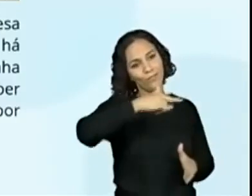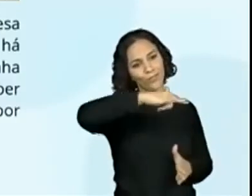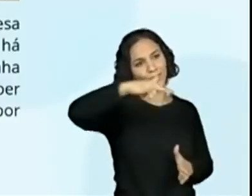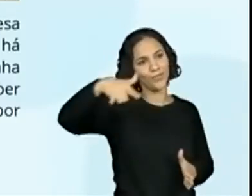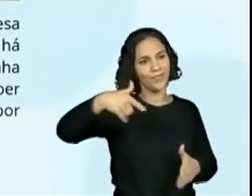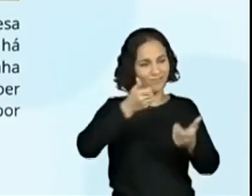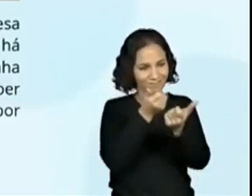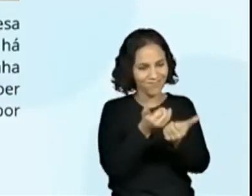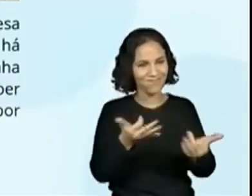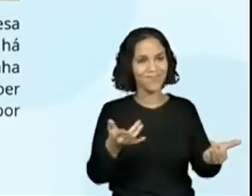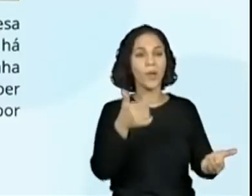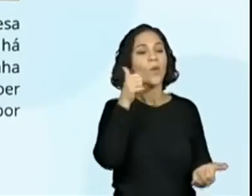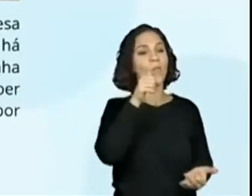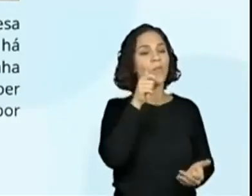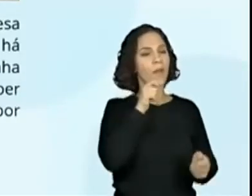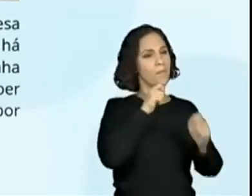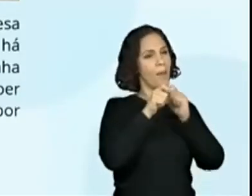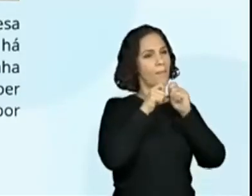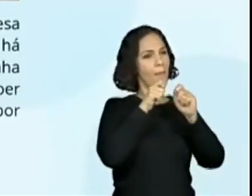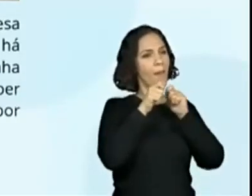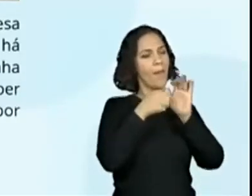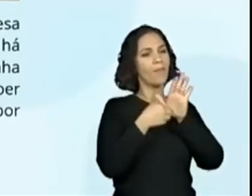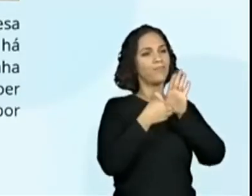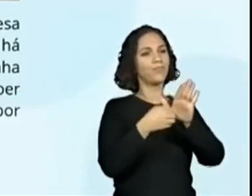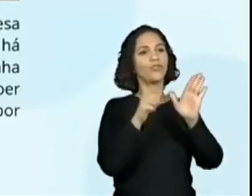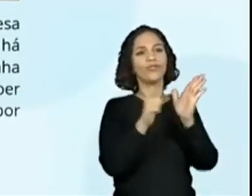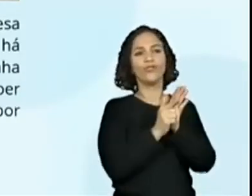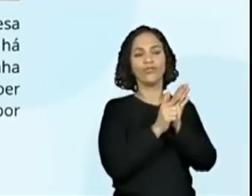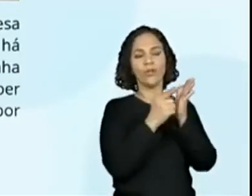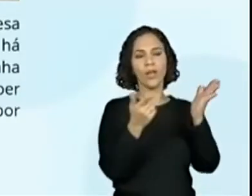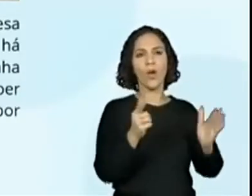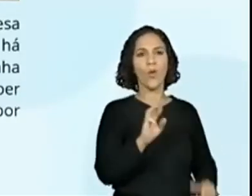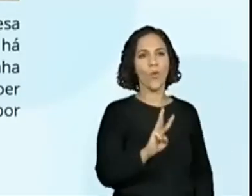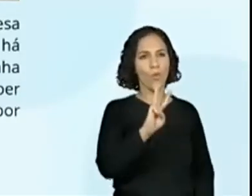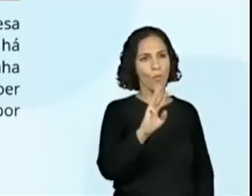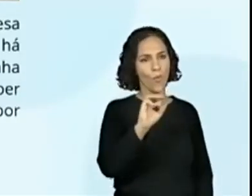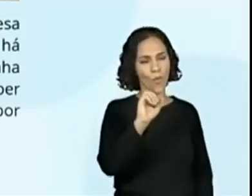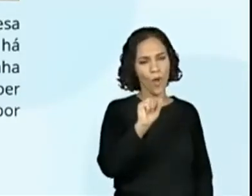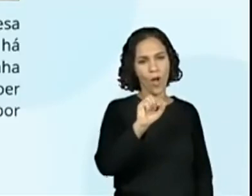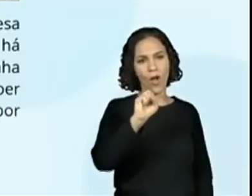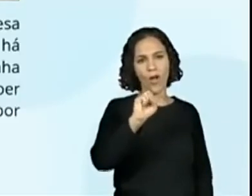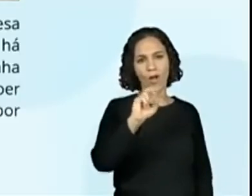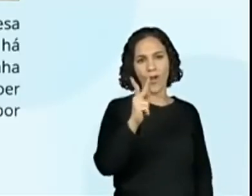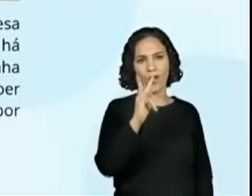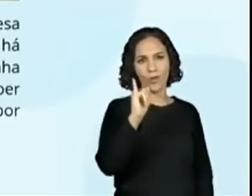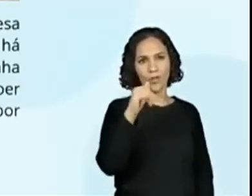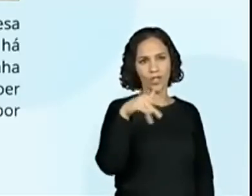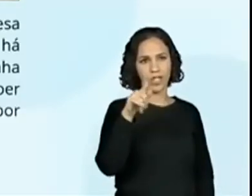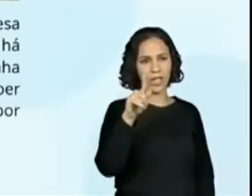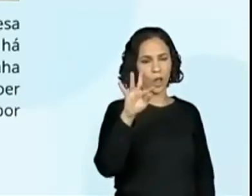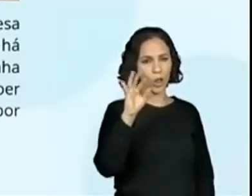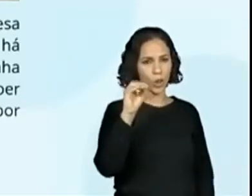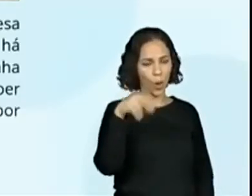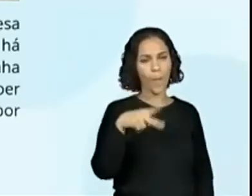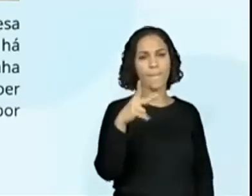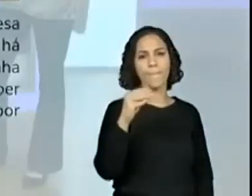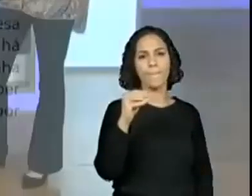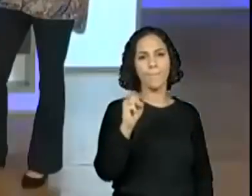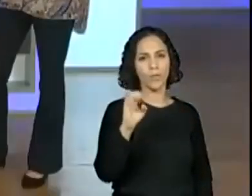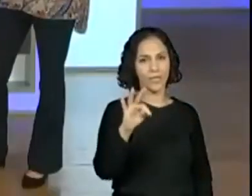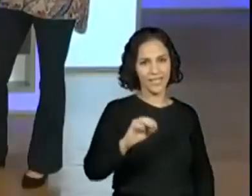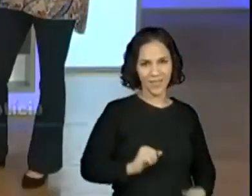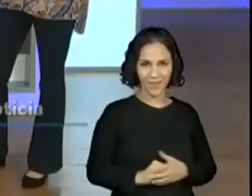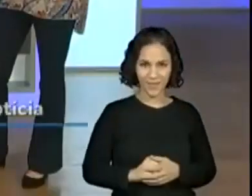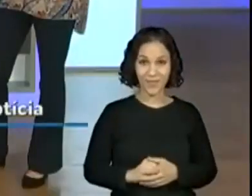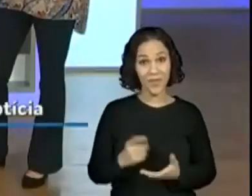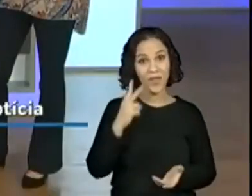disse em entrevista ao Washington Post. Olha, tem até imagem, essa notícia veio com a imagem, veio com a